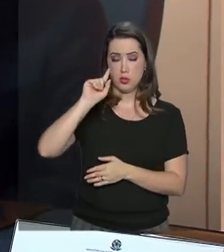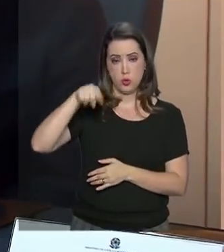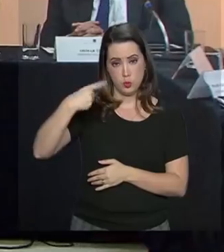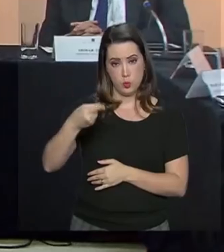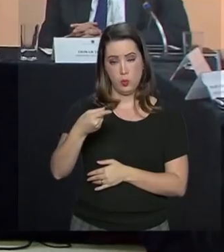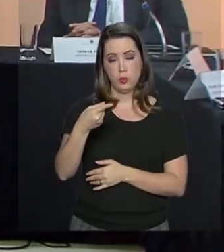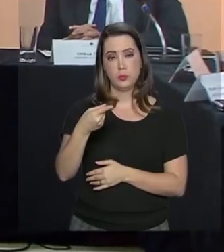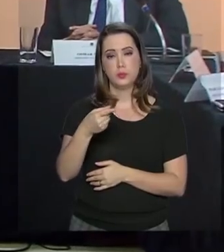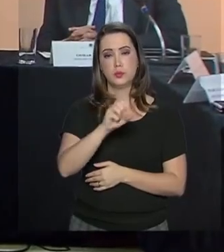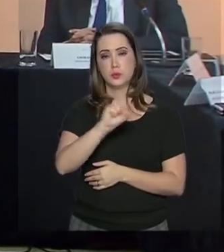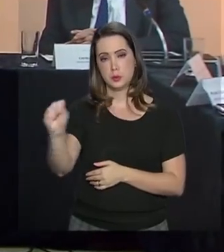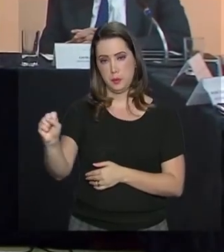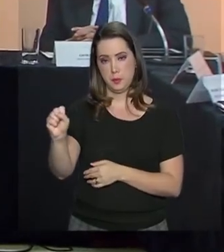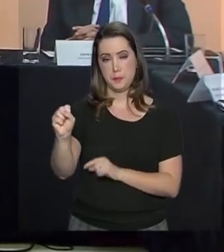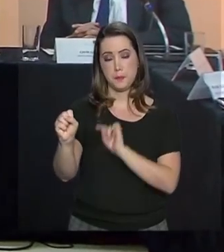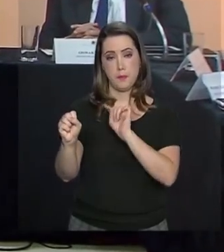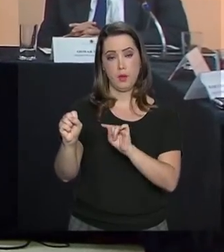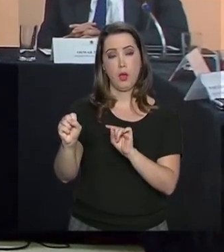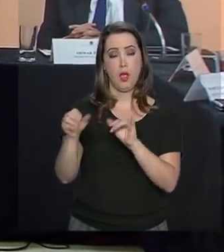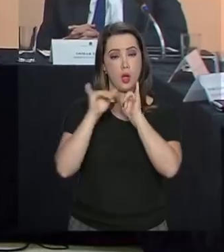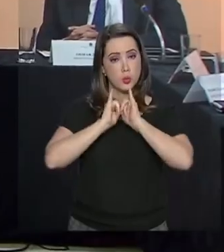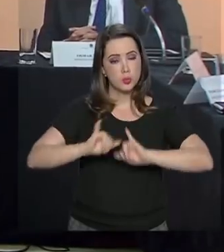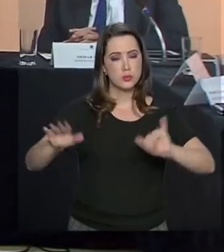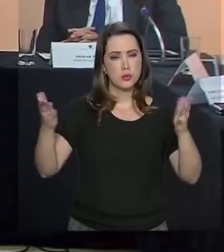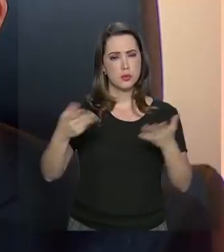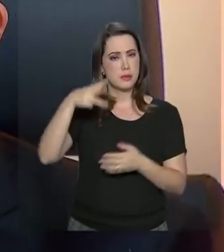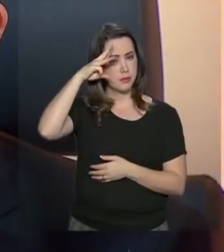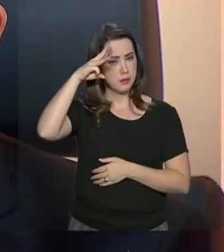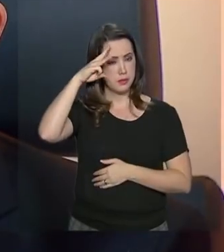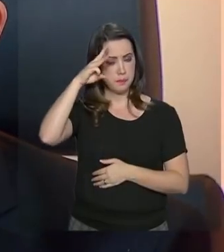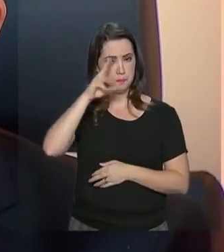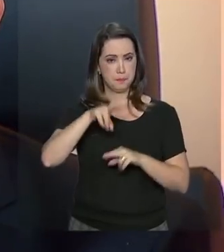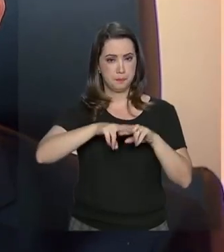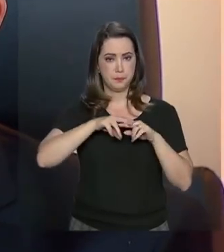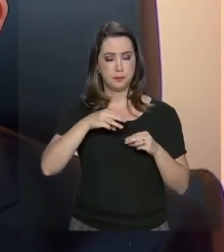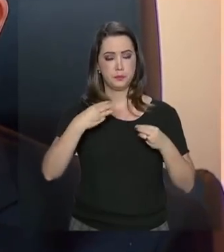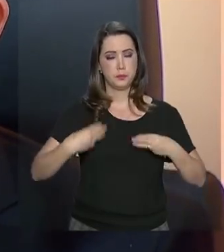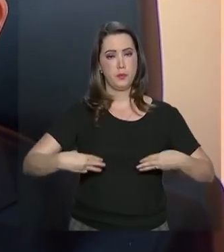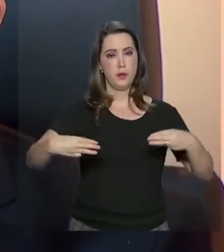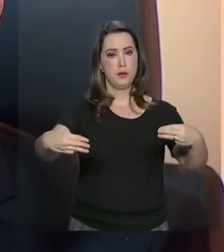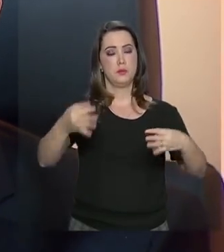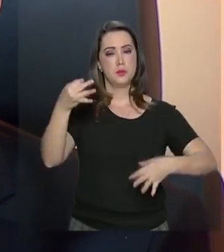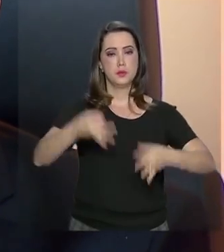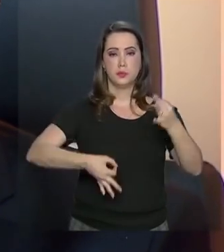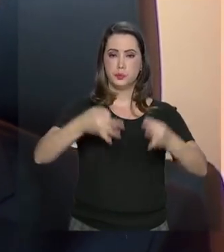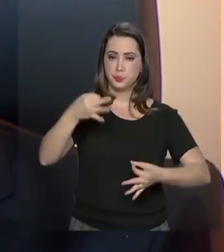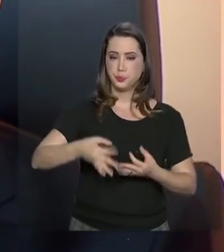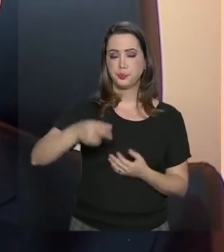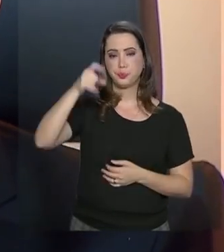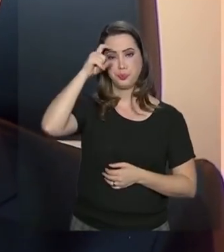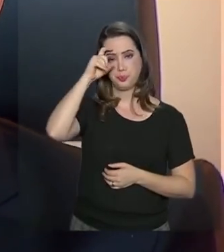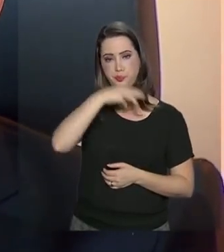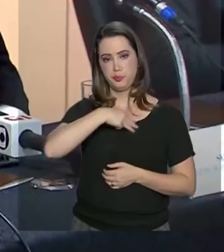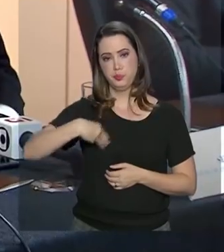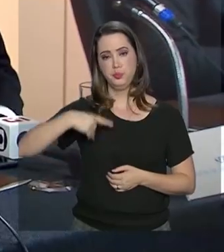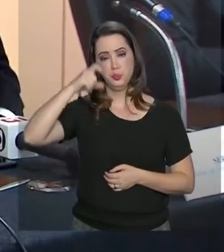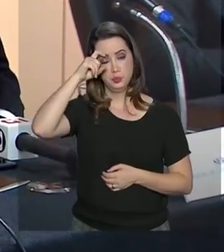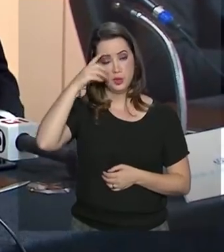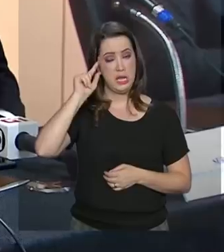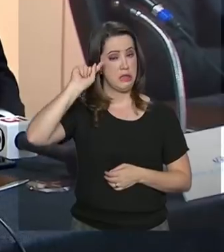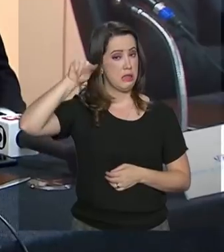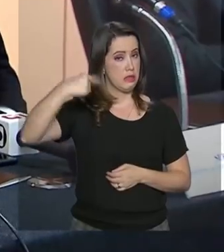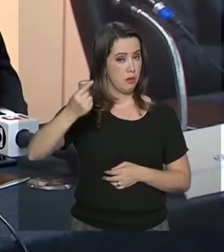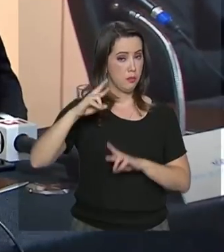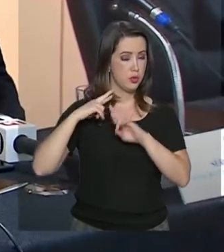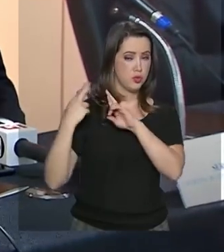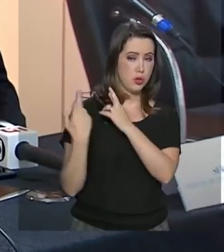semestre. O anúncio foi feito nesta terça-feira pelo ministro da Justiça e Segurança Pública, Sérgio Moro, depois